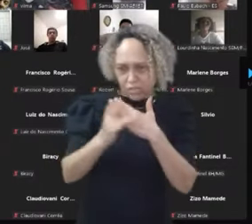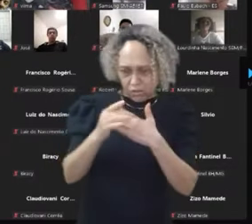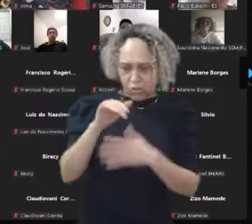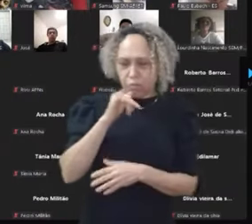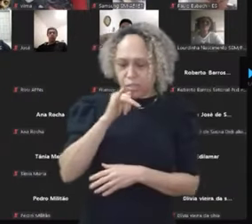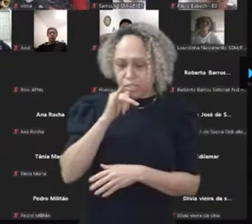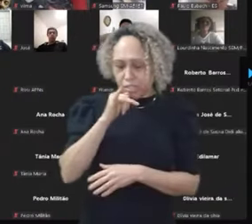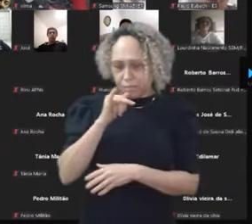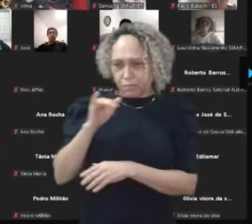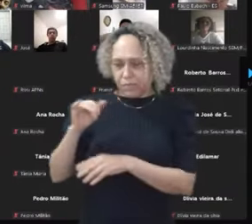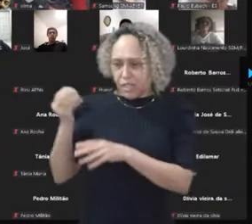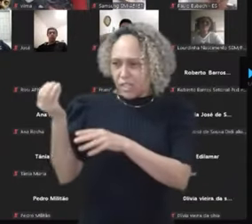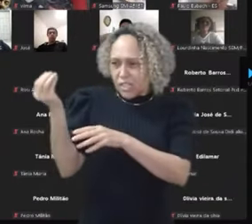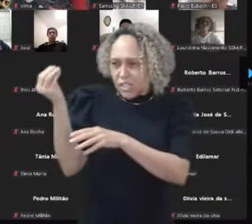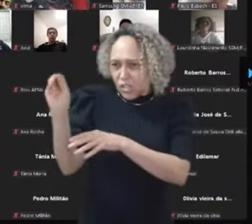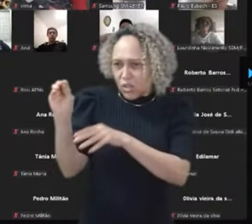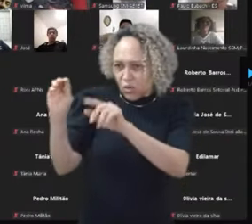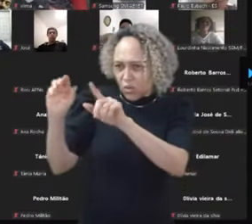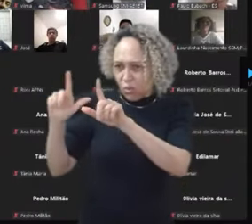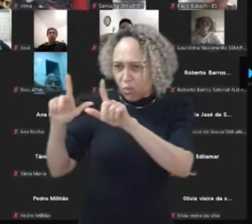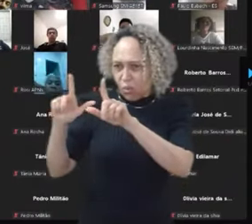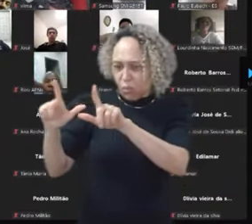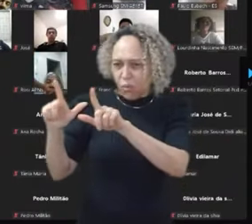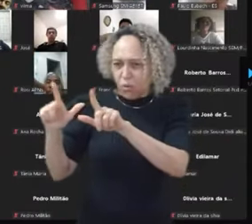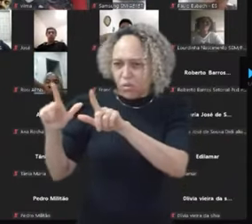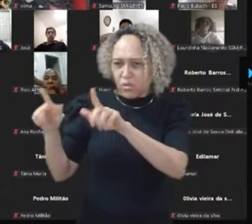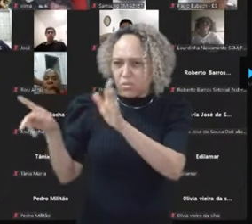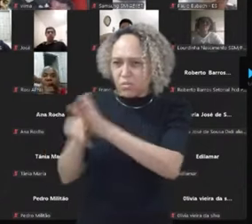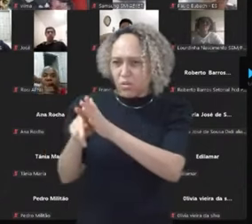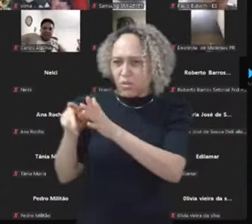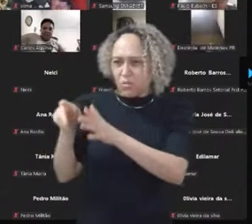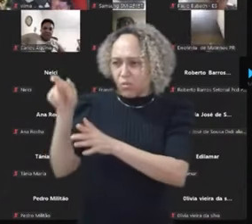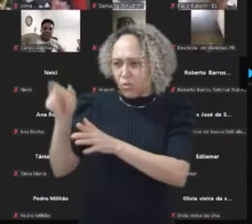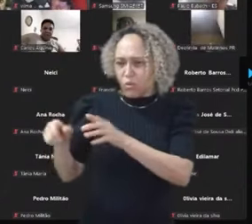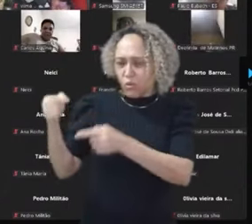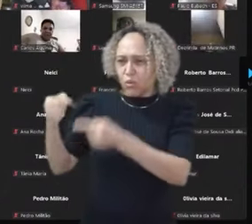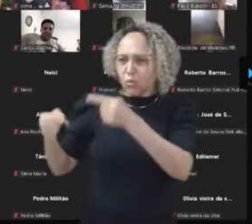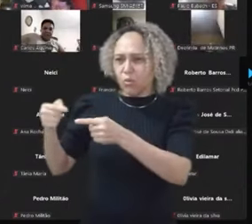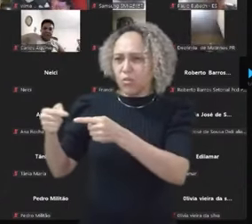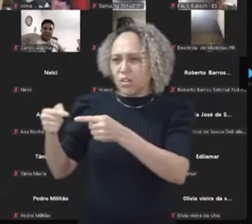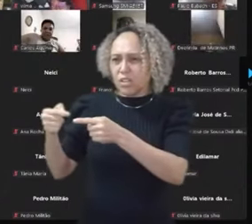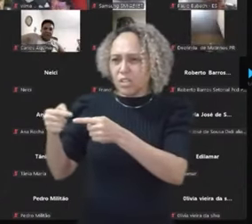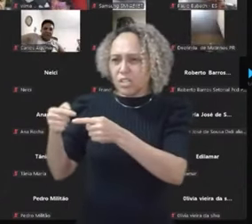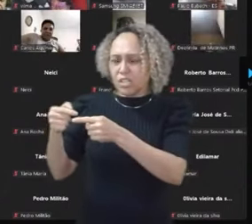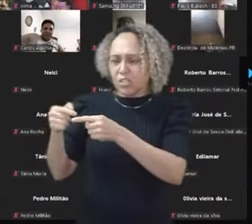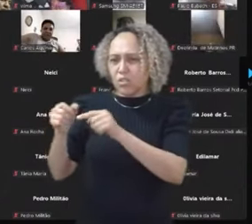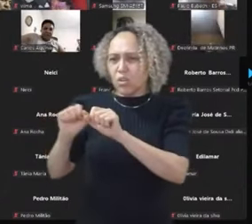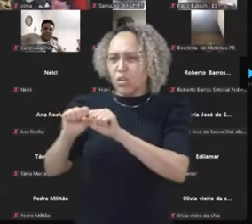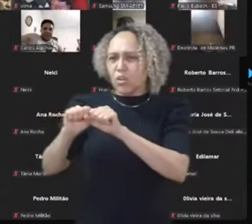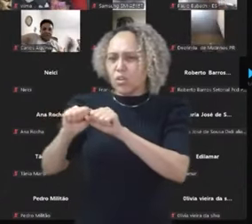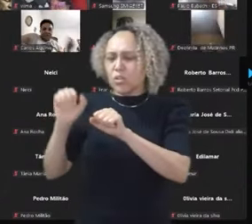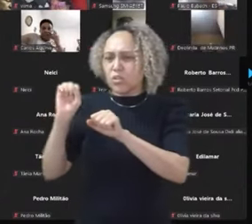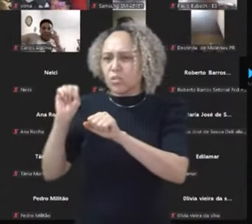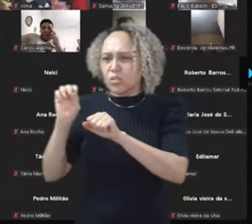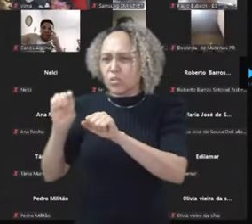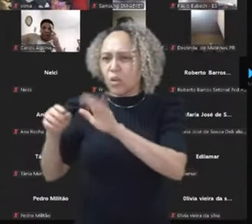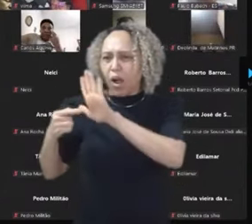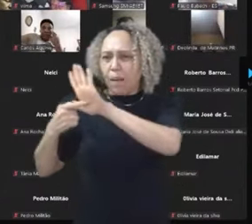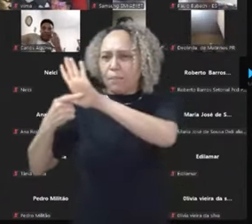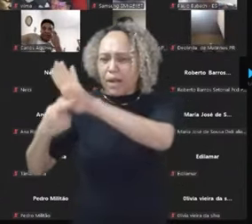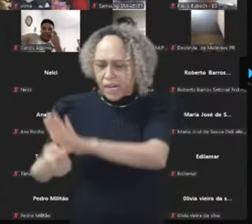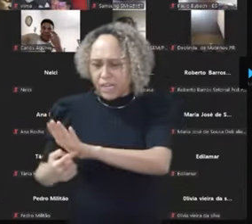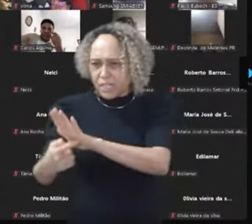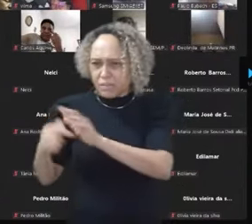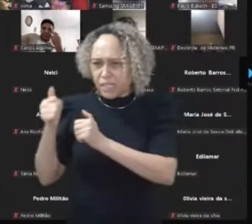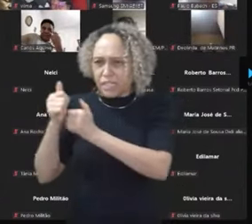político não aparece para quem não o segue, como é que ele vai ganhar seguidor? Eles passaram a criar contas que não são de política. Por exemplo,